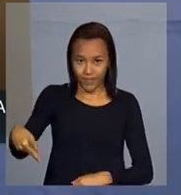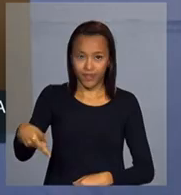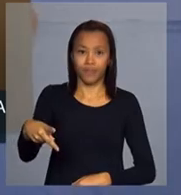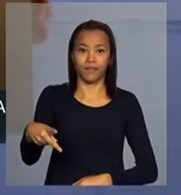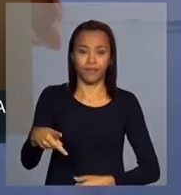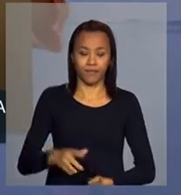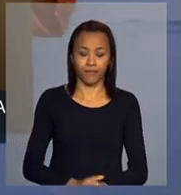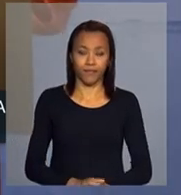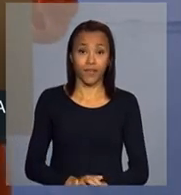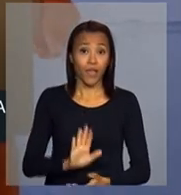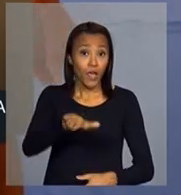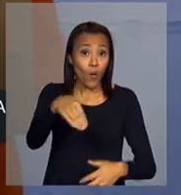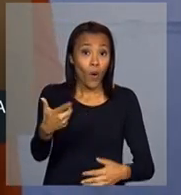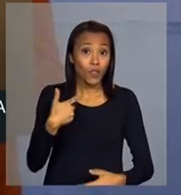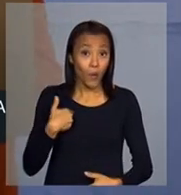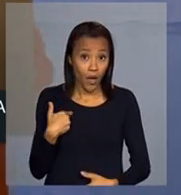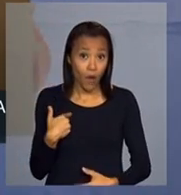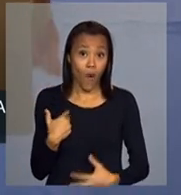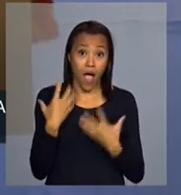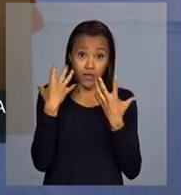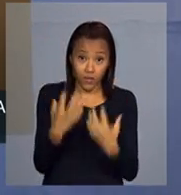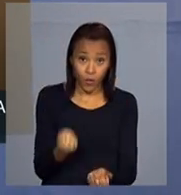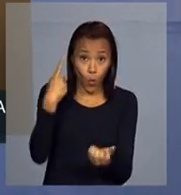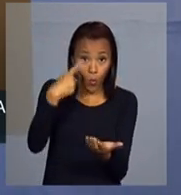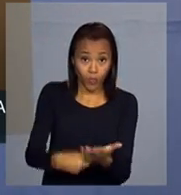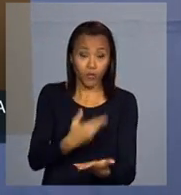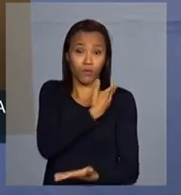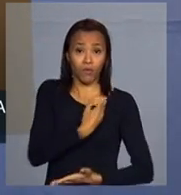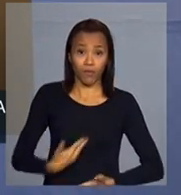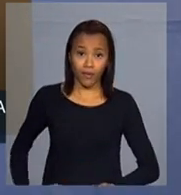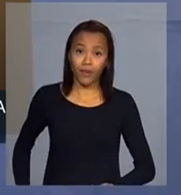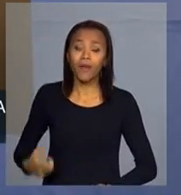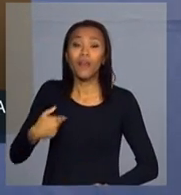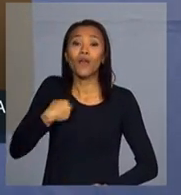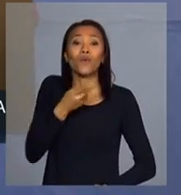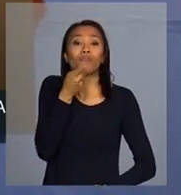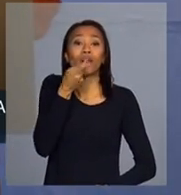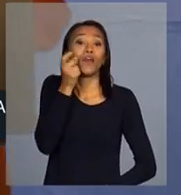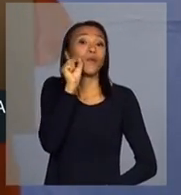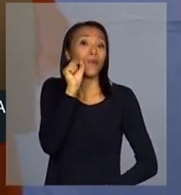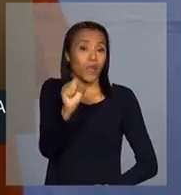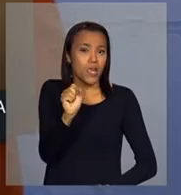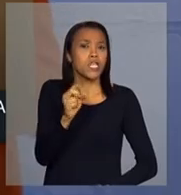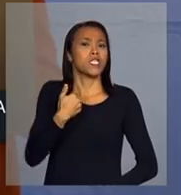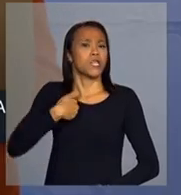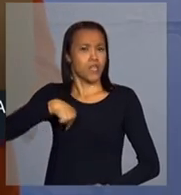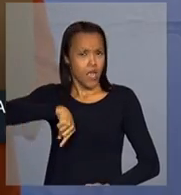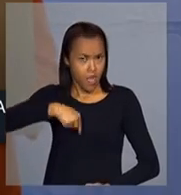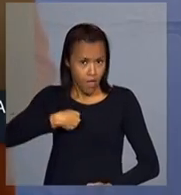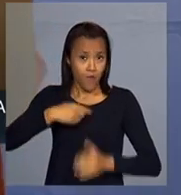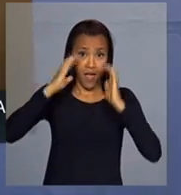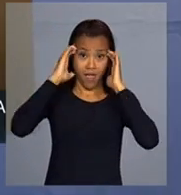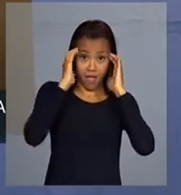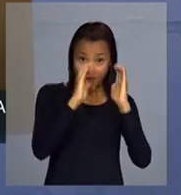E, quando eu assumi o governo, eu disse que ia honrar as mulheres